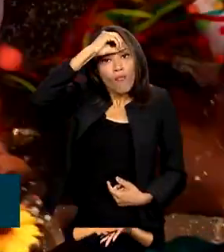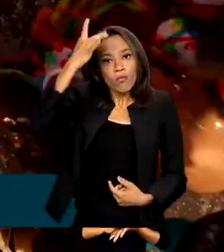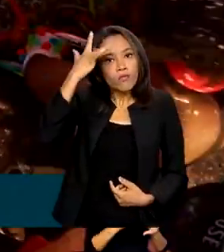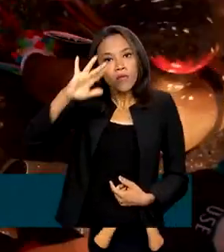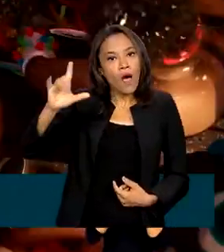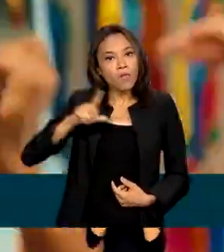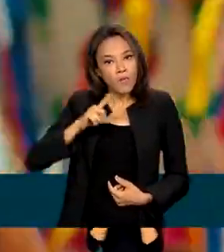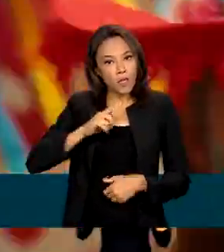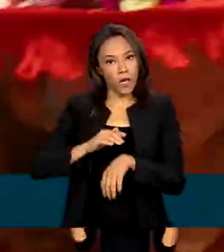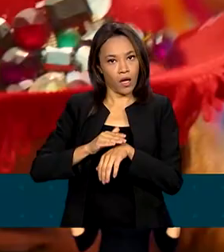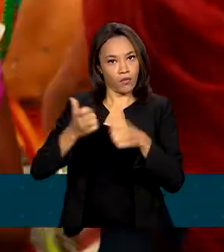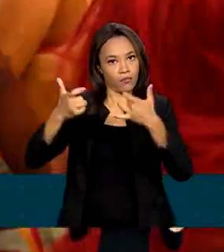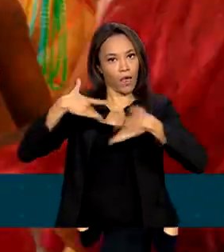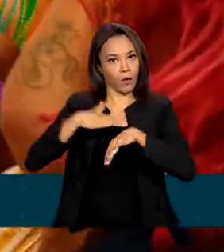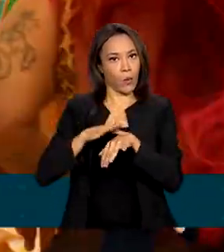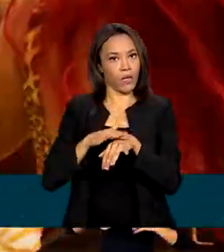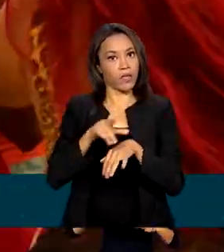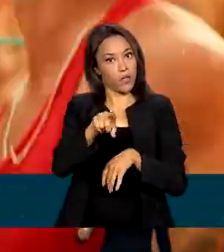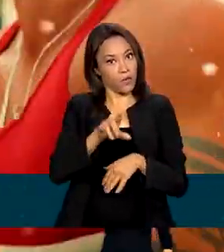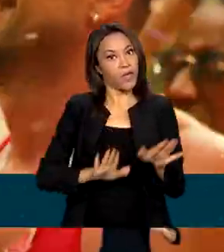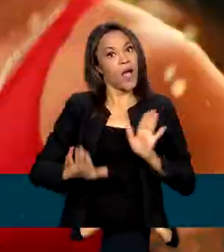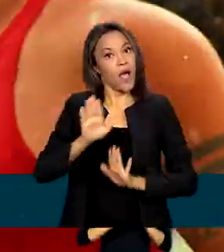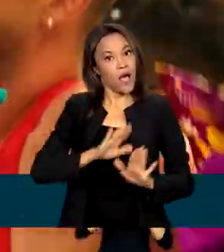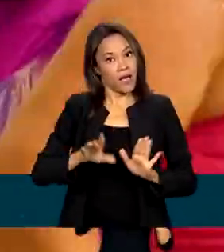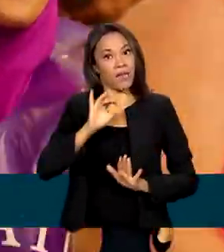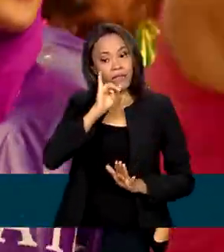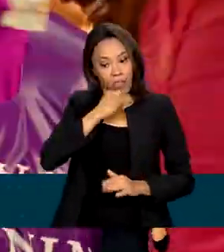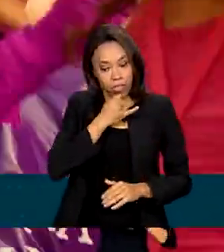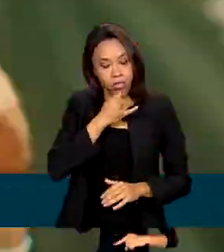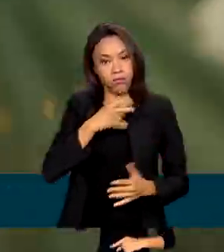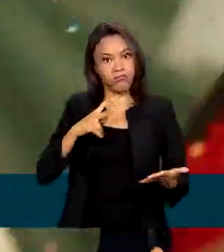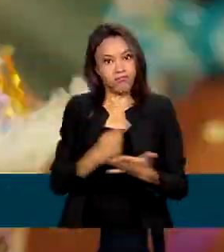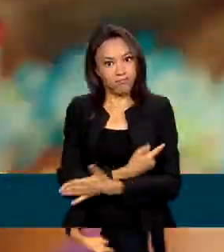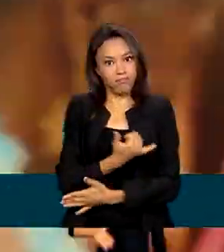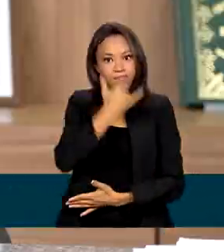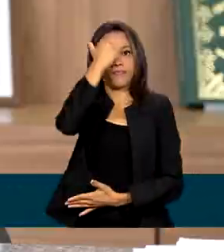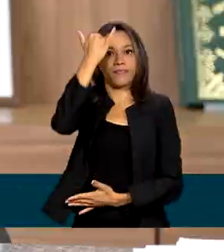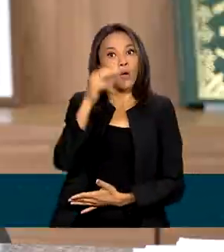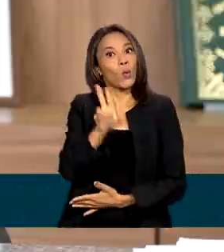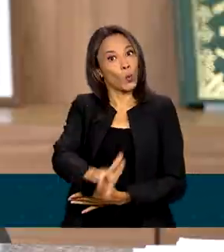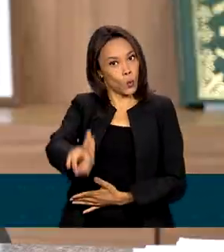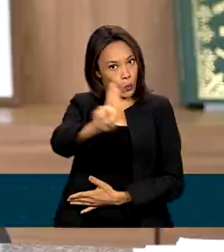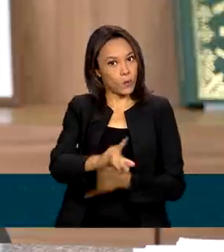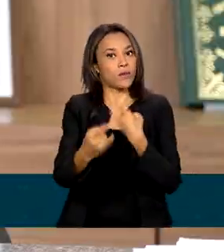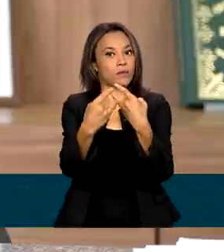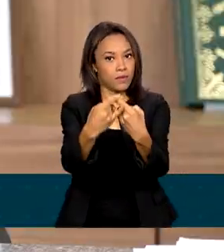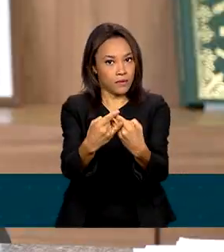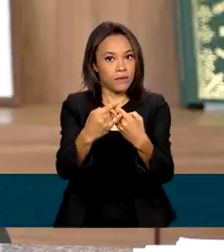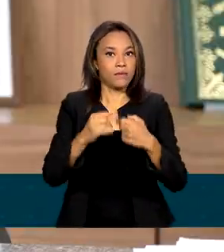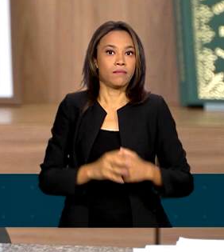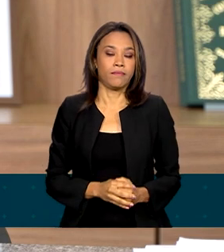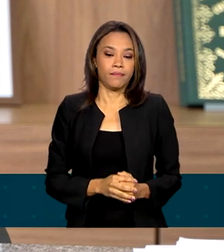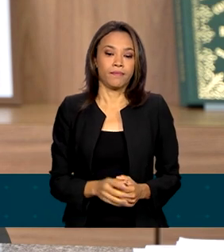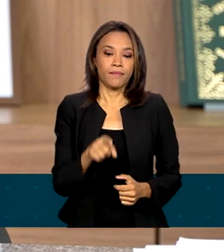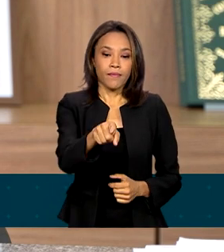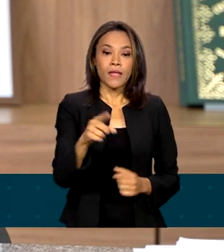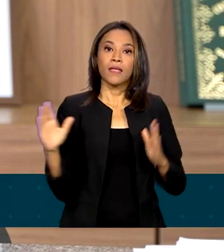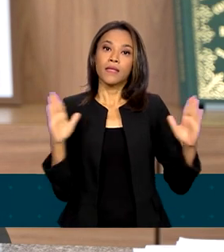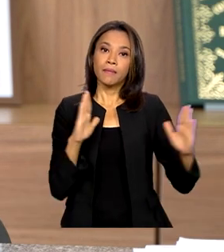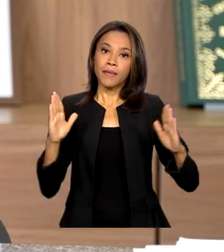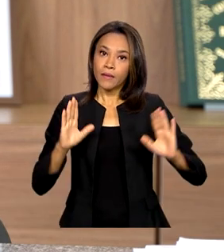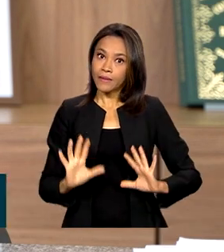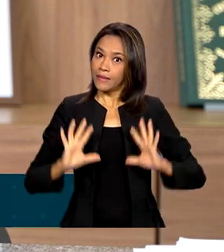alegria não acabe na primeira esquina, o recado é claro. Use camisinha. E nesse momento de celebração,